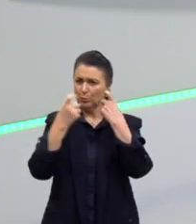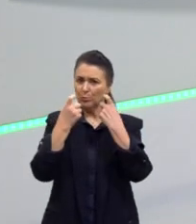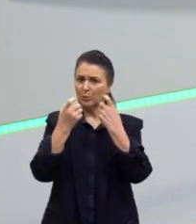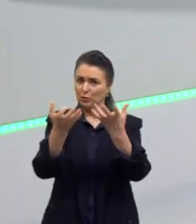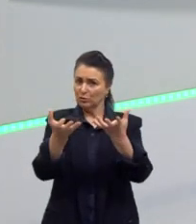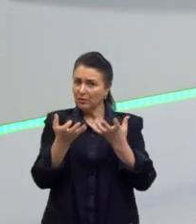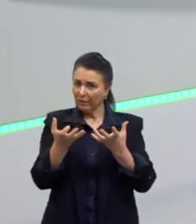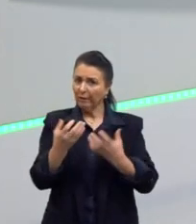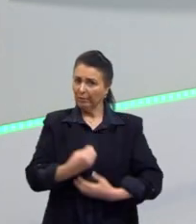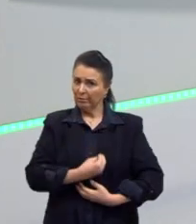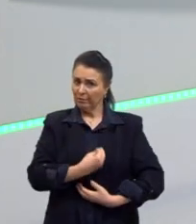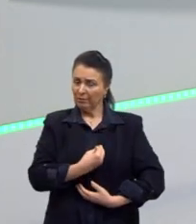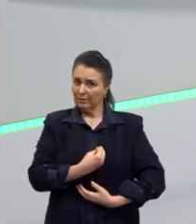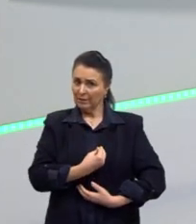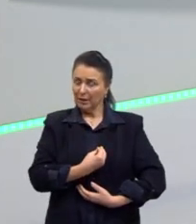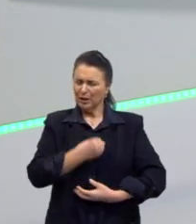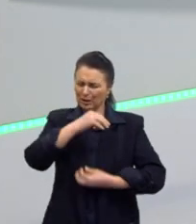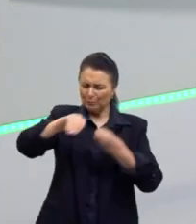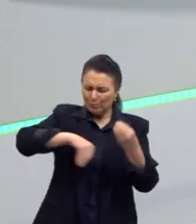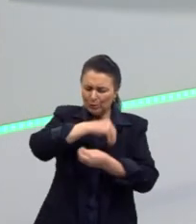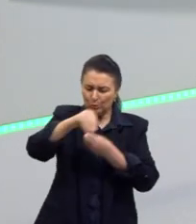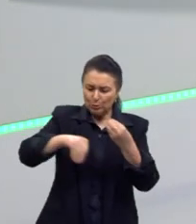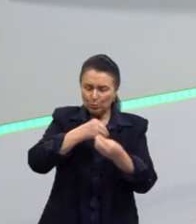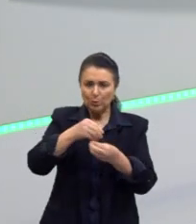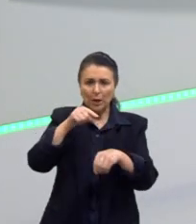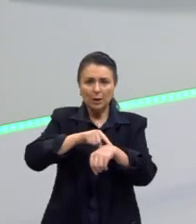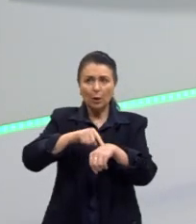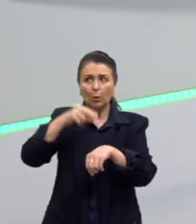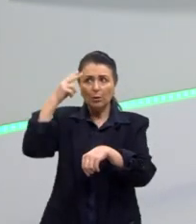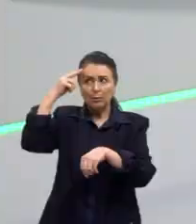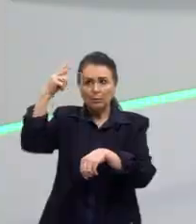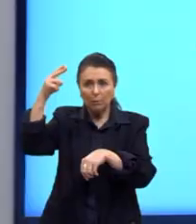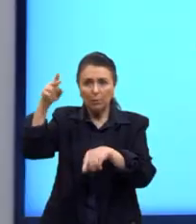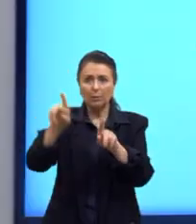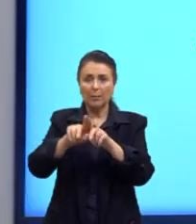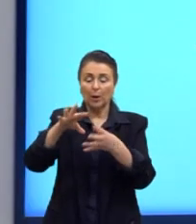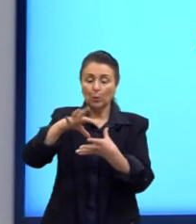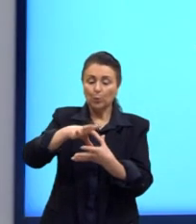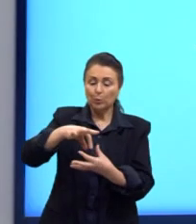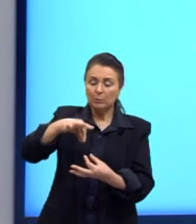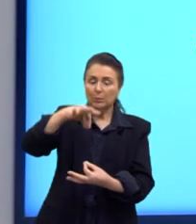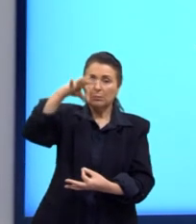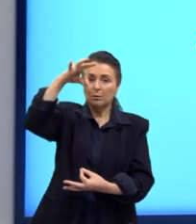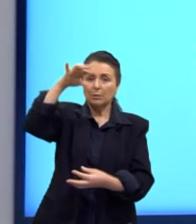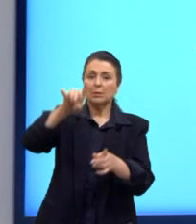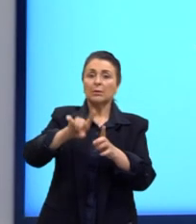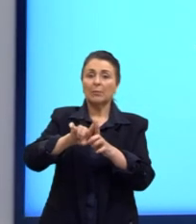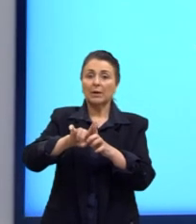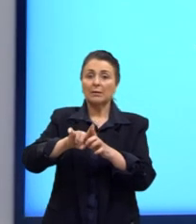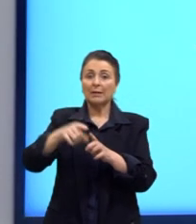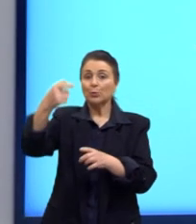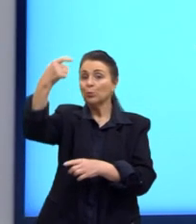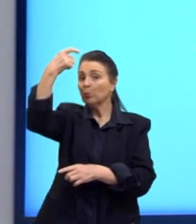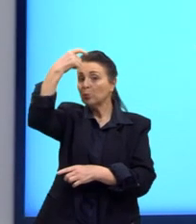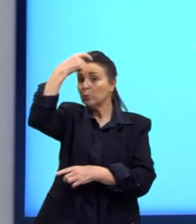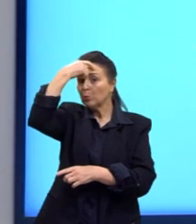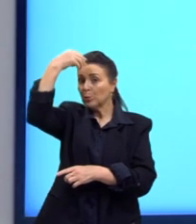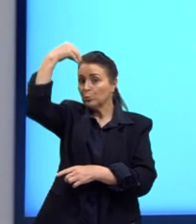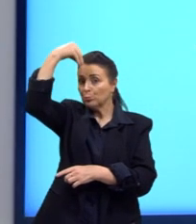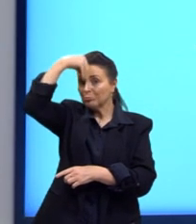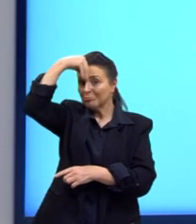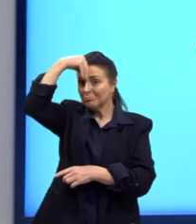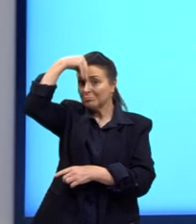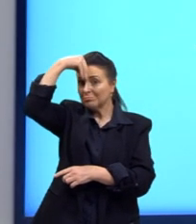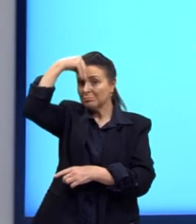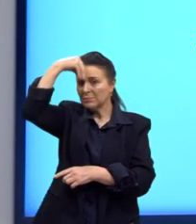ter um dia na vida e tudo isso se mistura. Então, a questão da espiritualidade entra dentro do subconsciente, né? O que